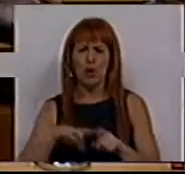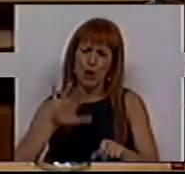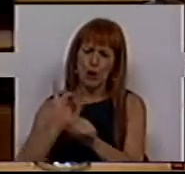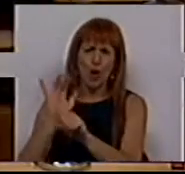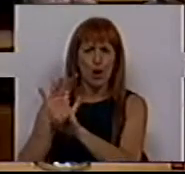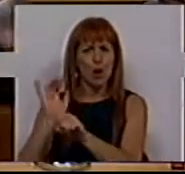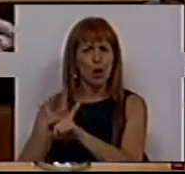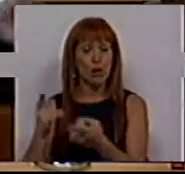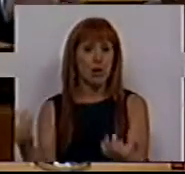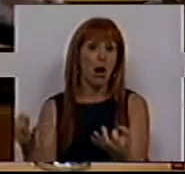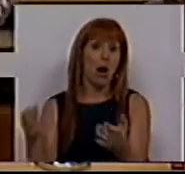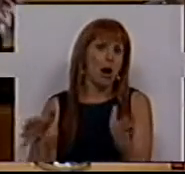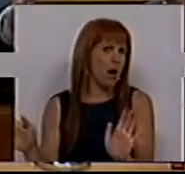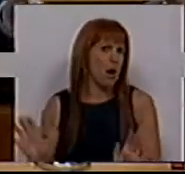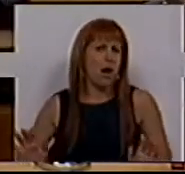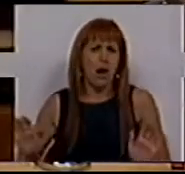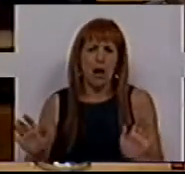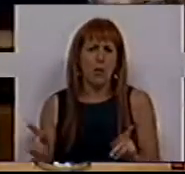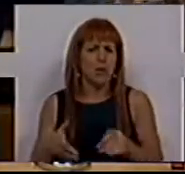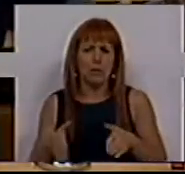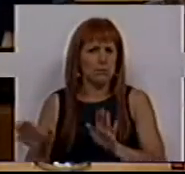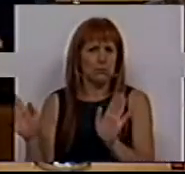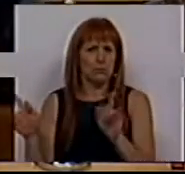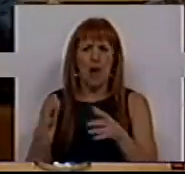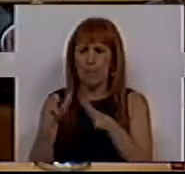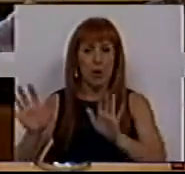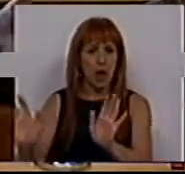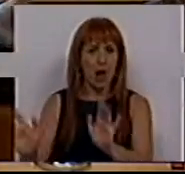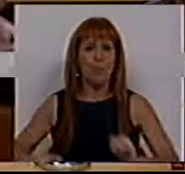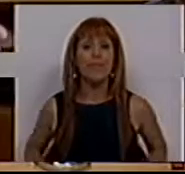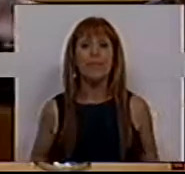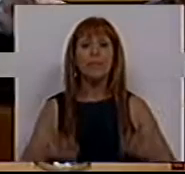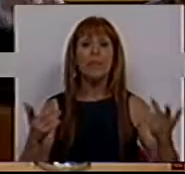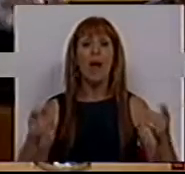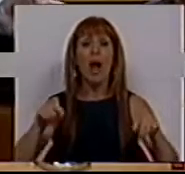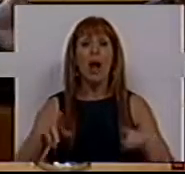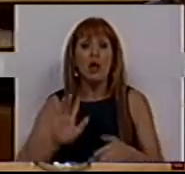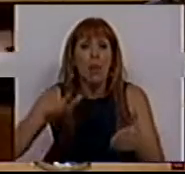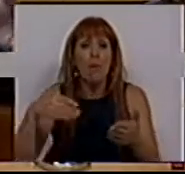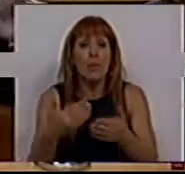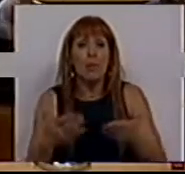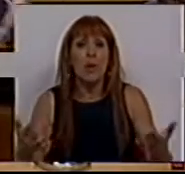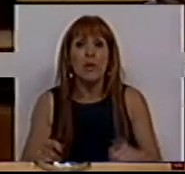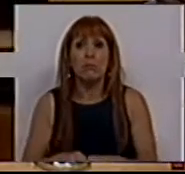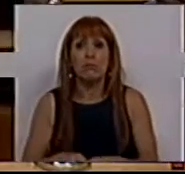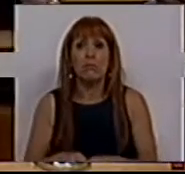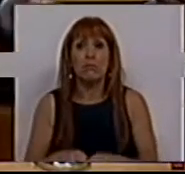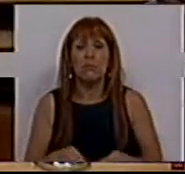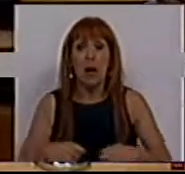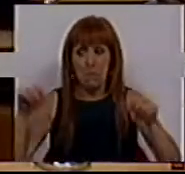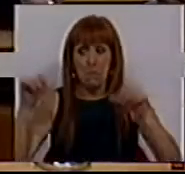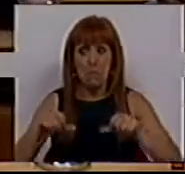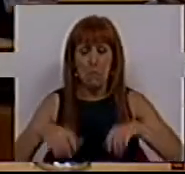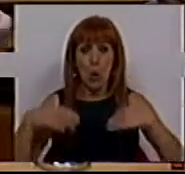e outras e que, com certeza, que isso não fará caminho para esta maioria. E, portanto, esta é uma proposta que deixou em maus